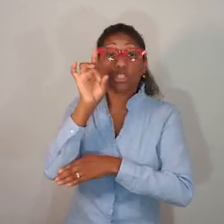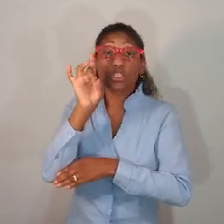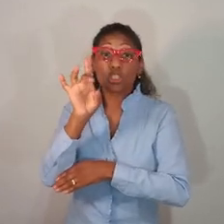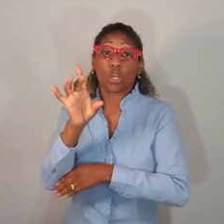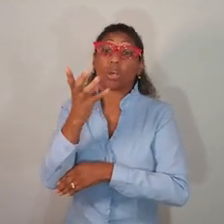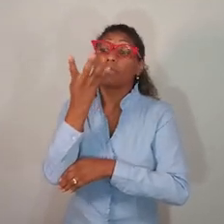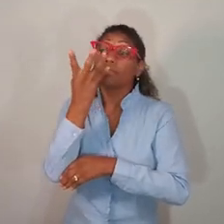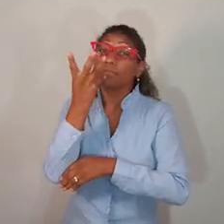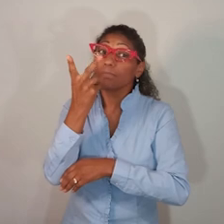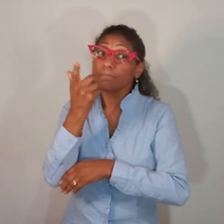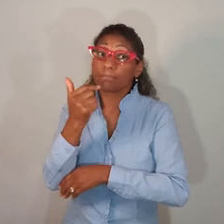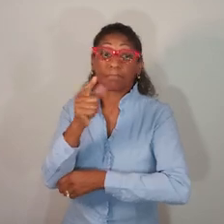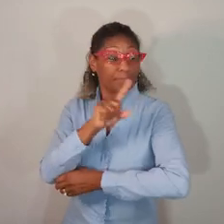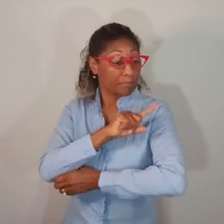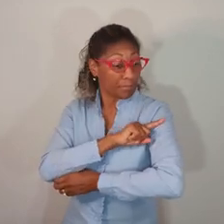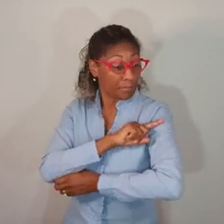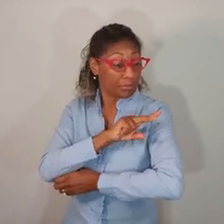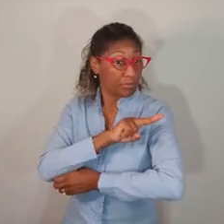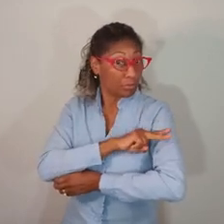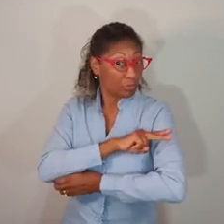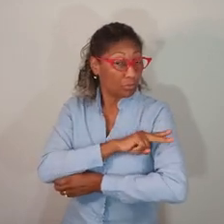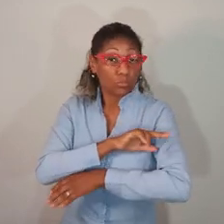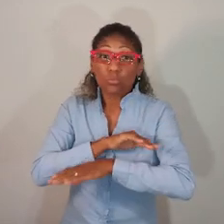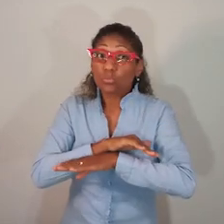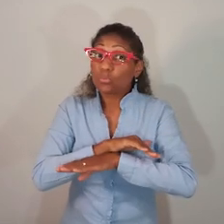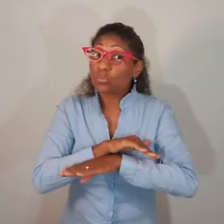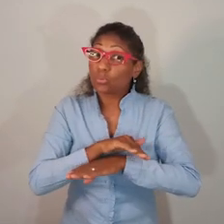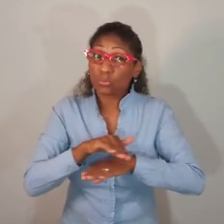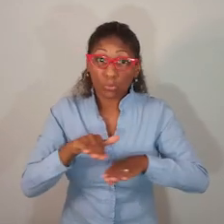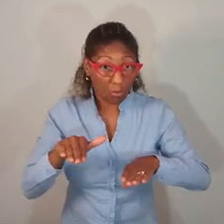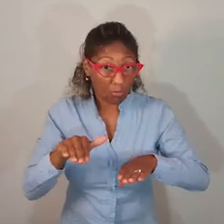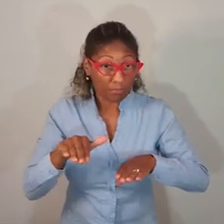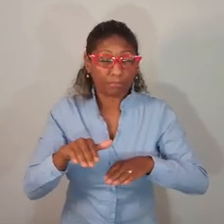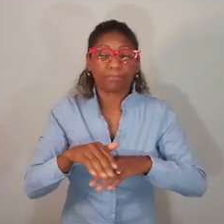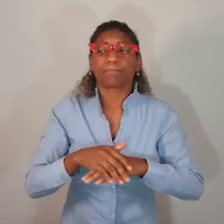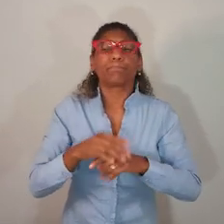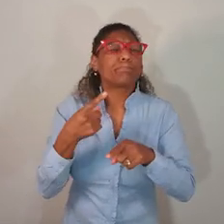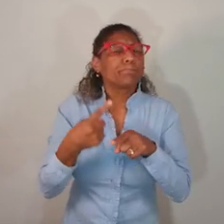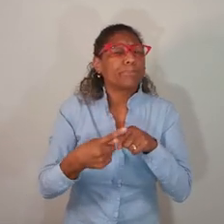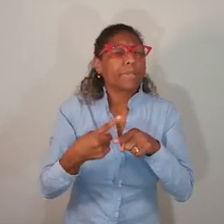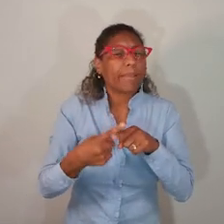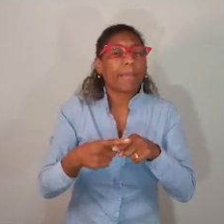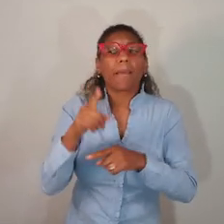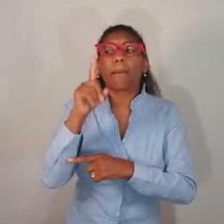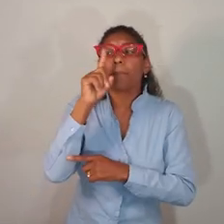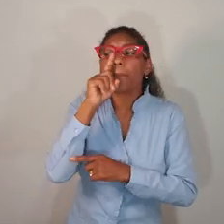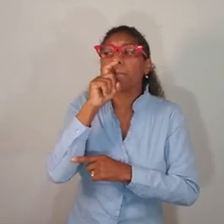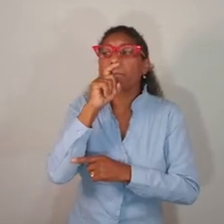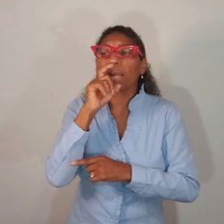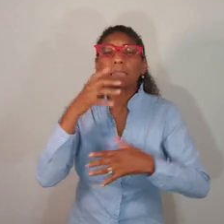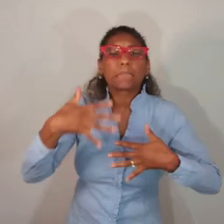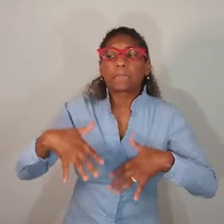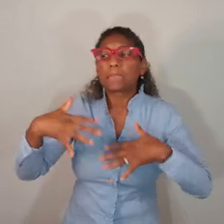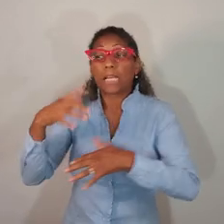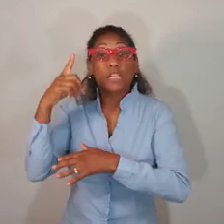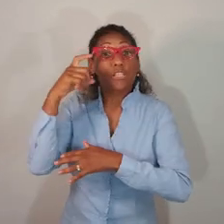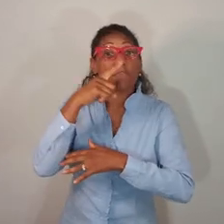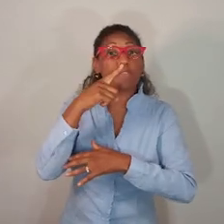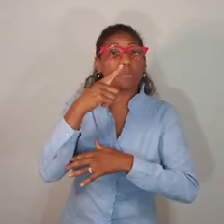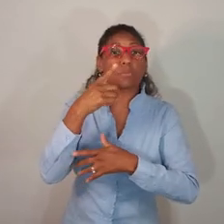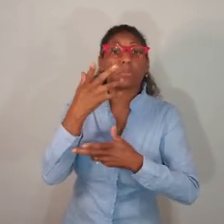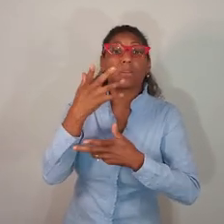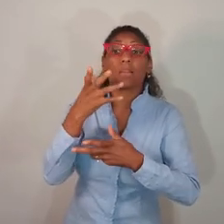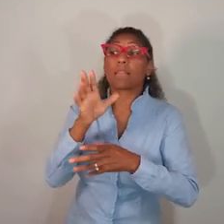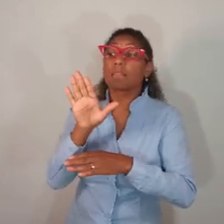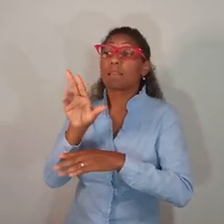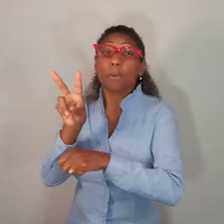esportivos. As aulas presenciais estão permitidas na bandeira preta apenas para a educação infantil e o primeiro e segundo ano